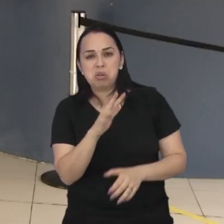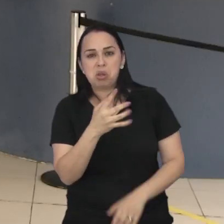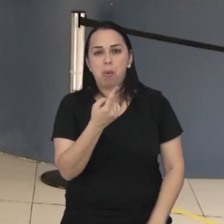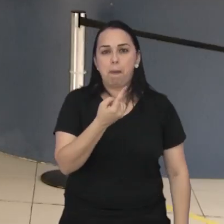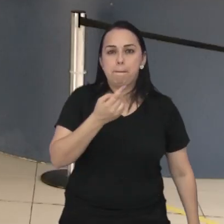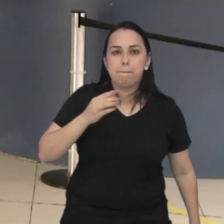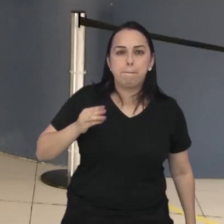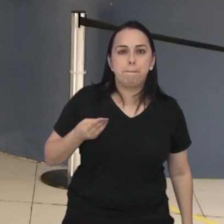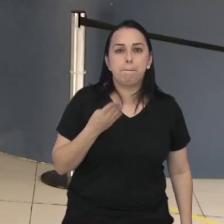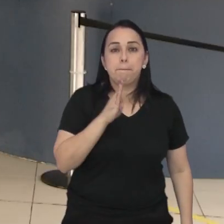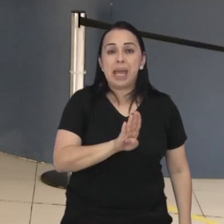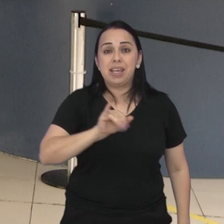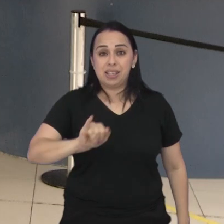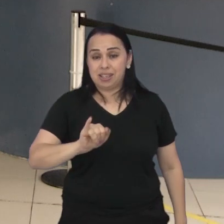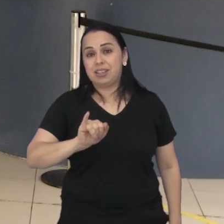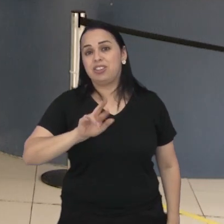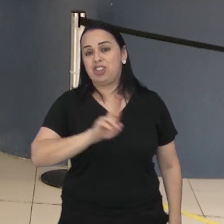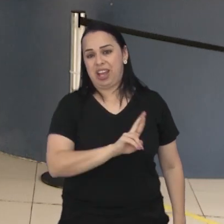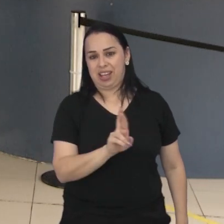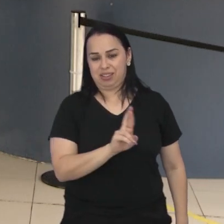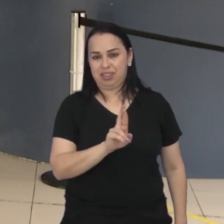em cerca de um bilhão de reais.